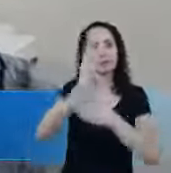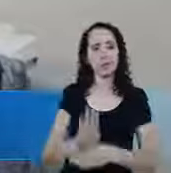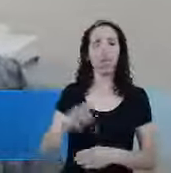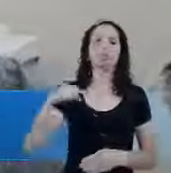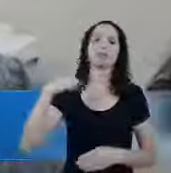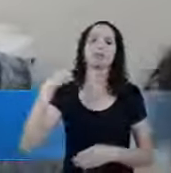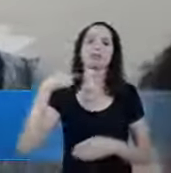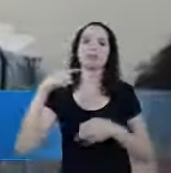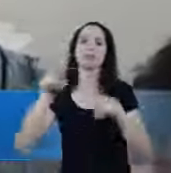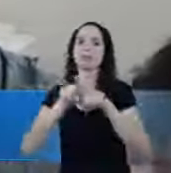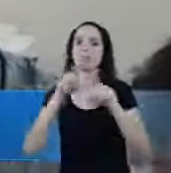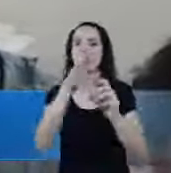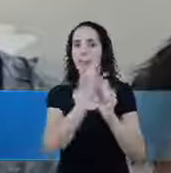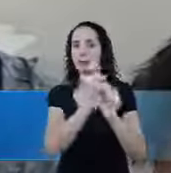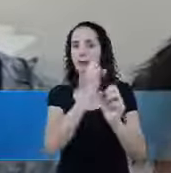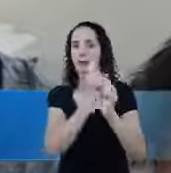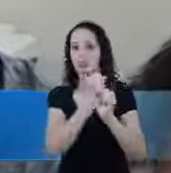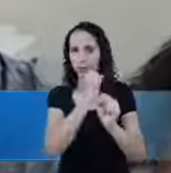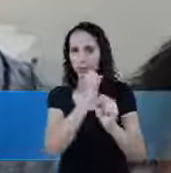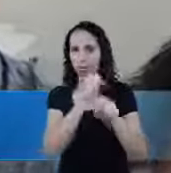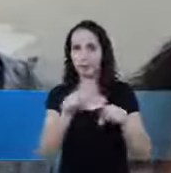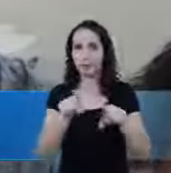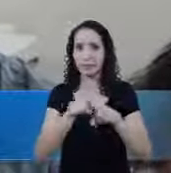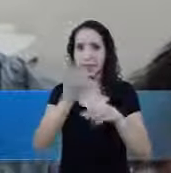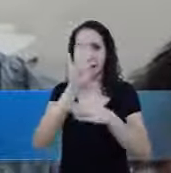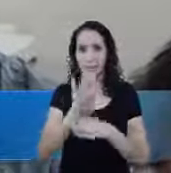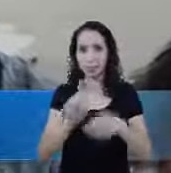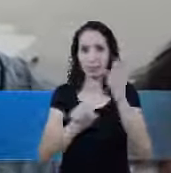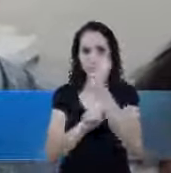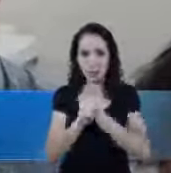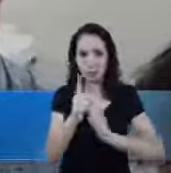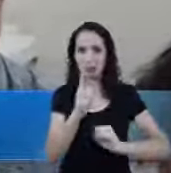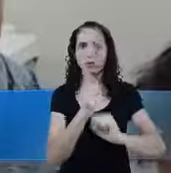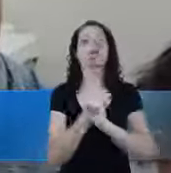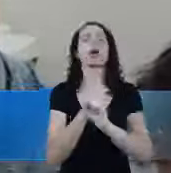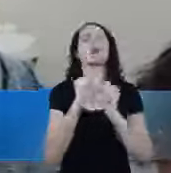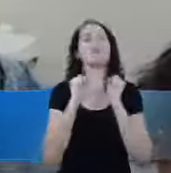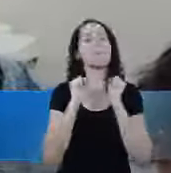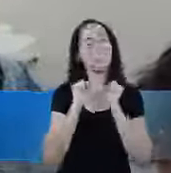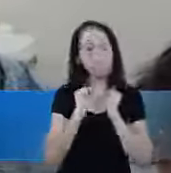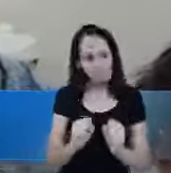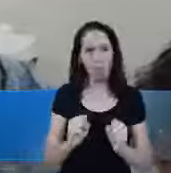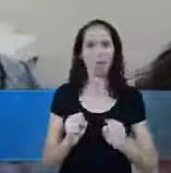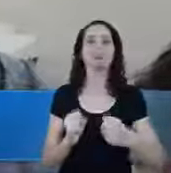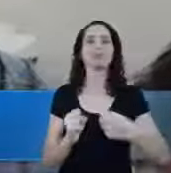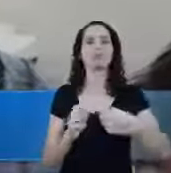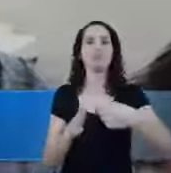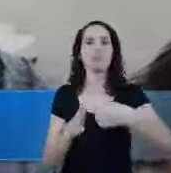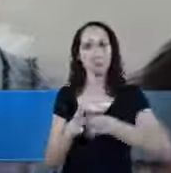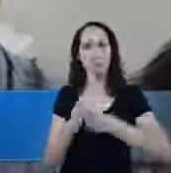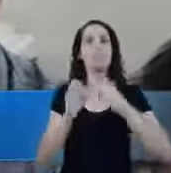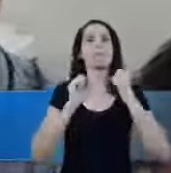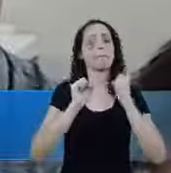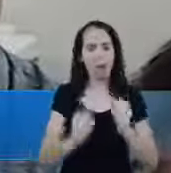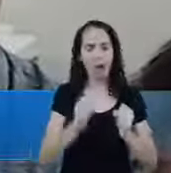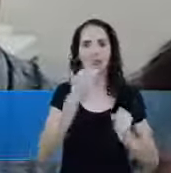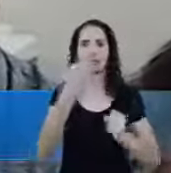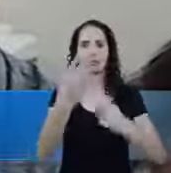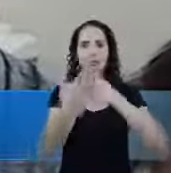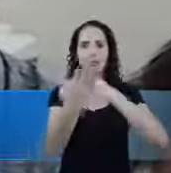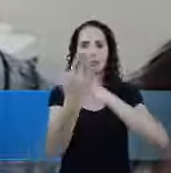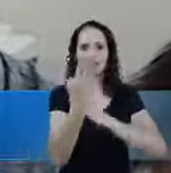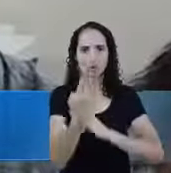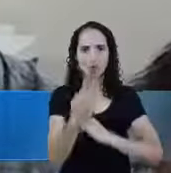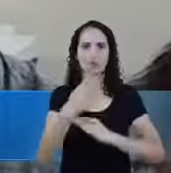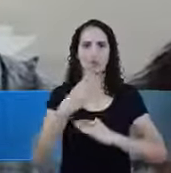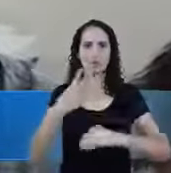Como na área contábil E também na área de assistência social Você pode nos contactar O número do WhatsApp vai ser